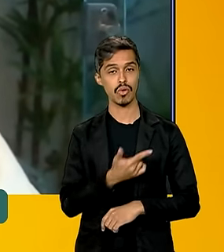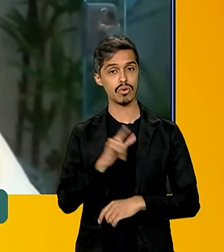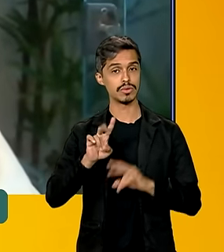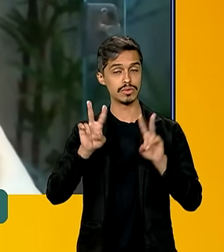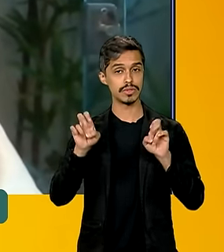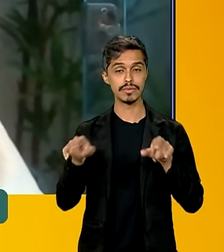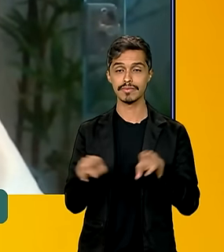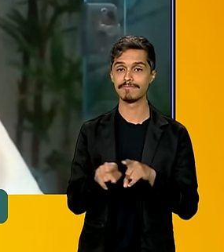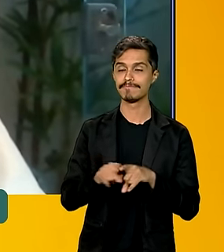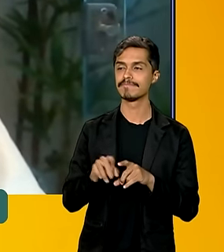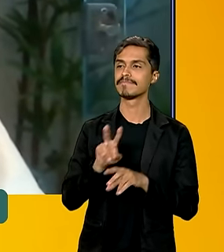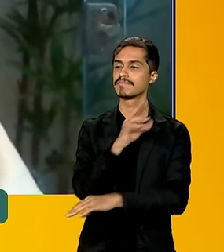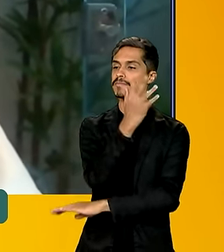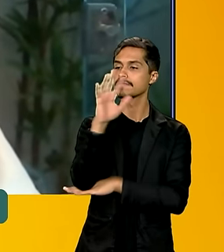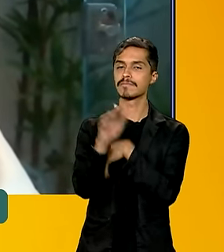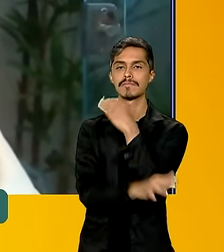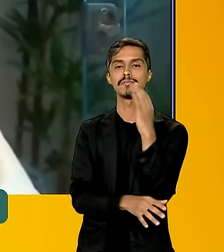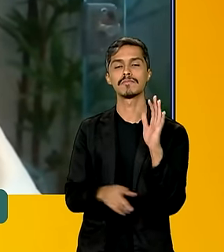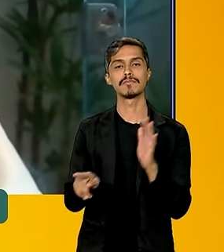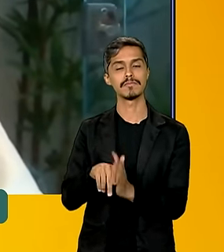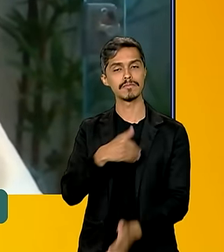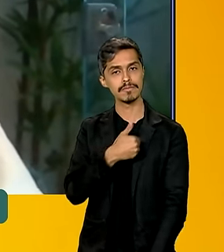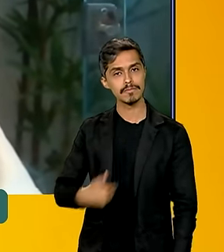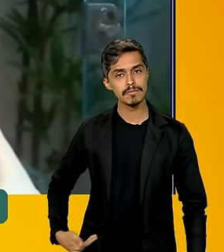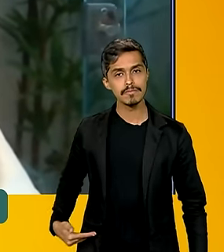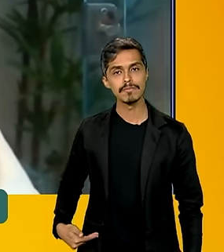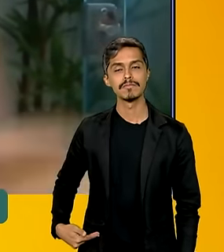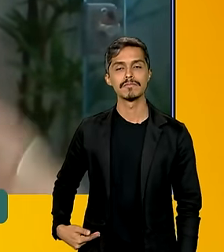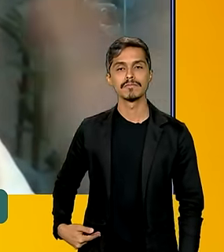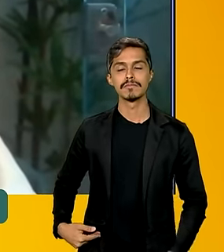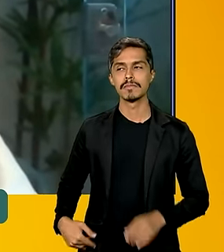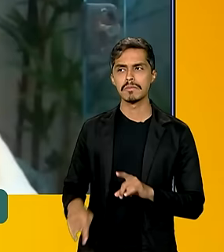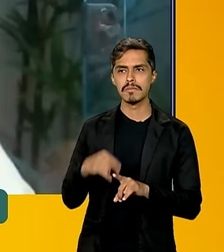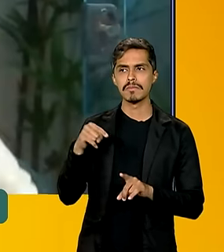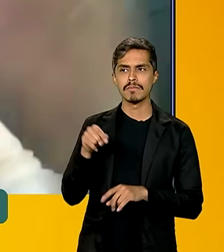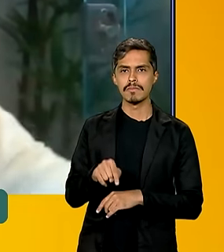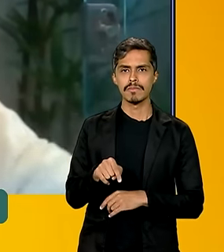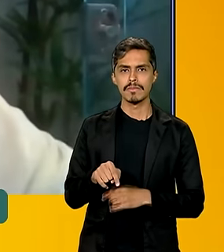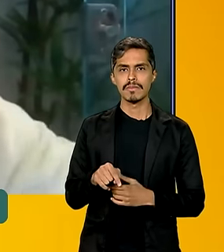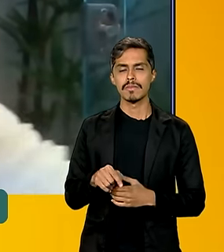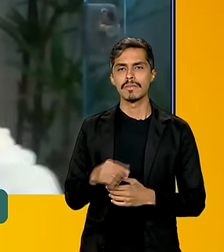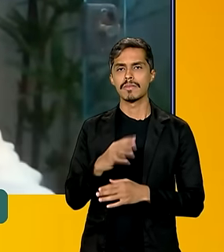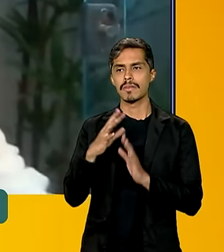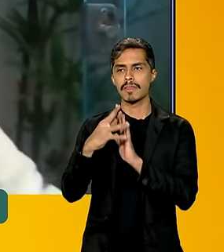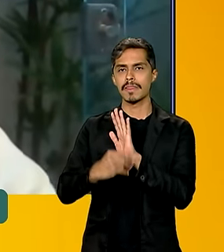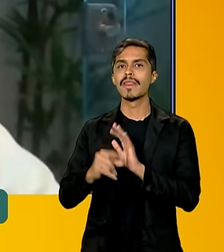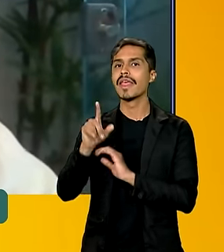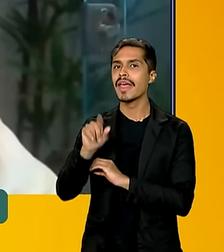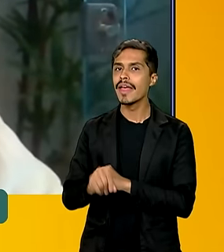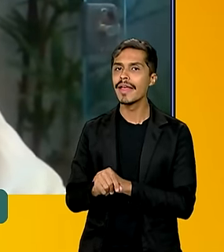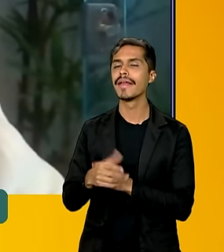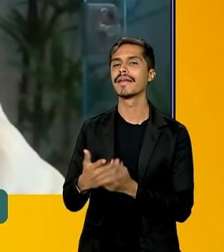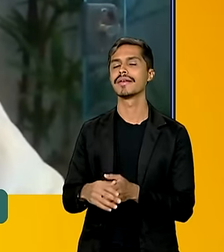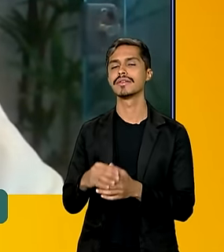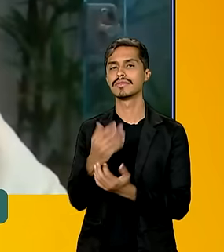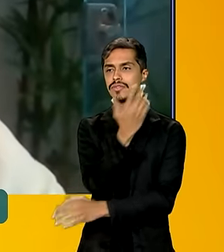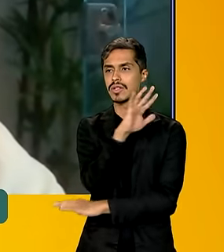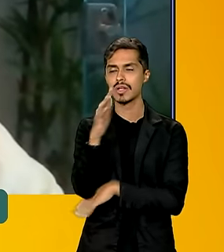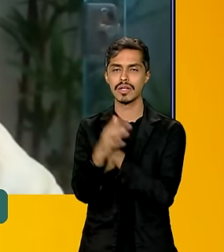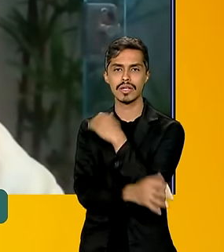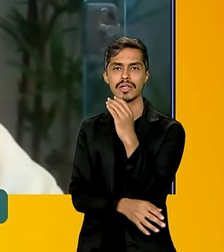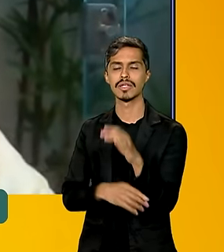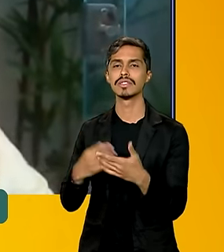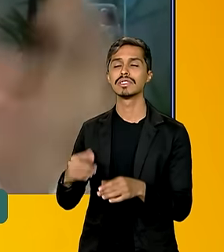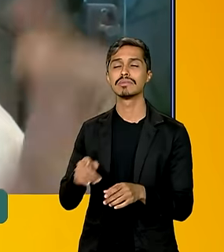tem a ver com florestas públicas. Mais da metade das florestas na Amazônia são florestas públicas, onde ainda tem